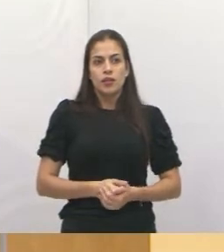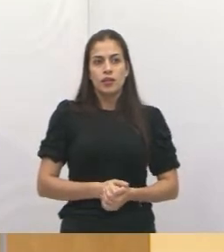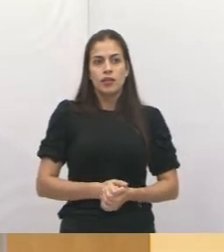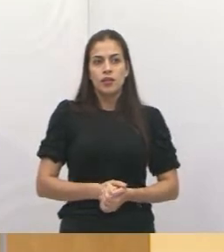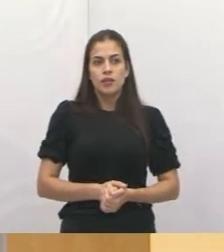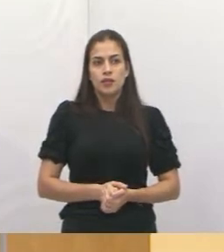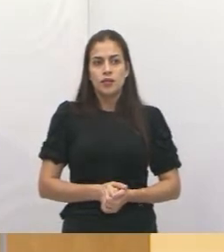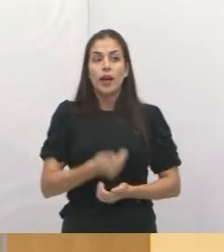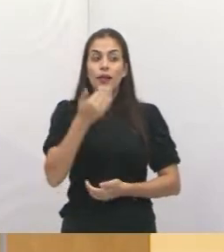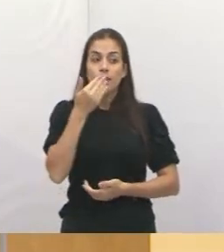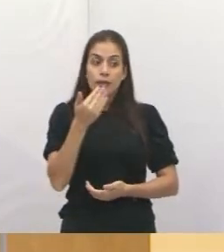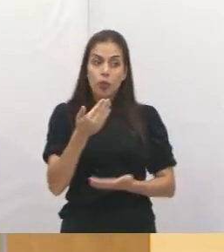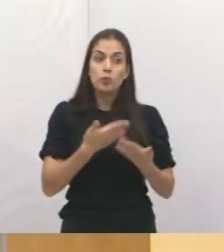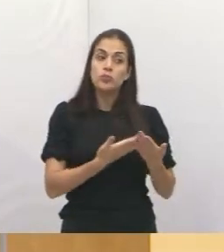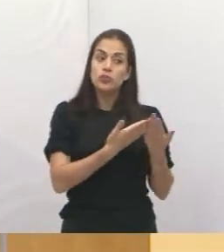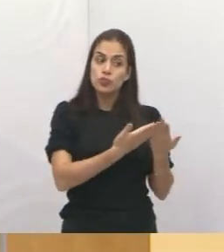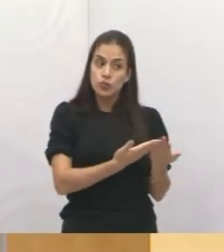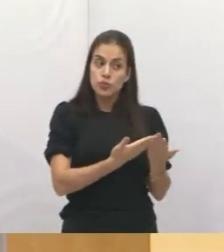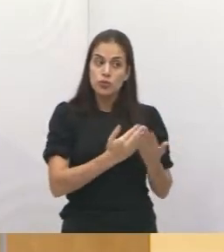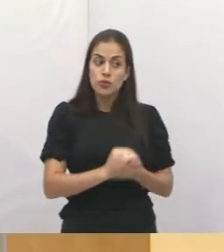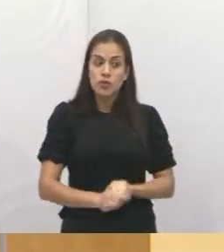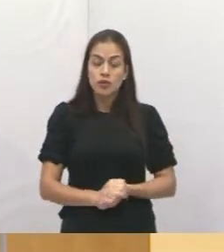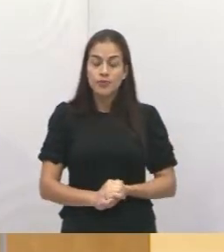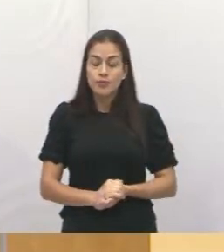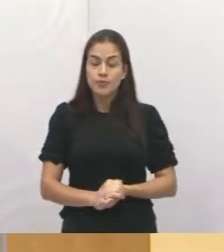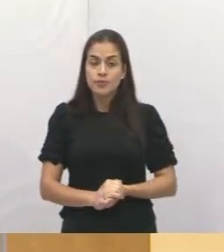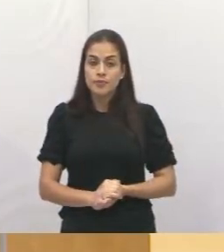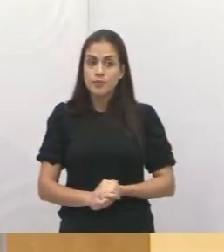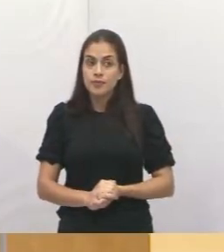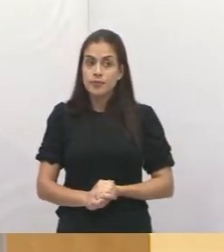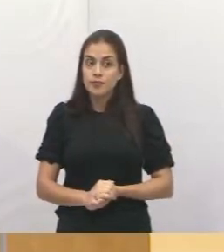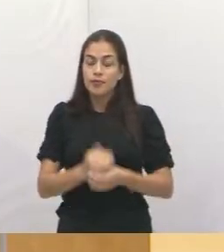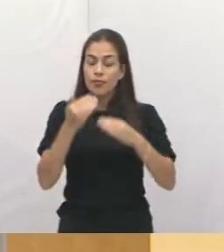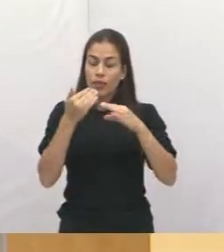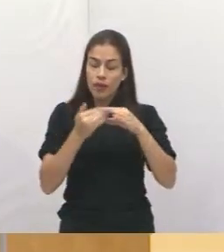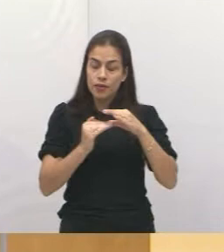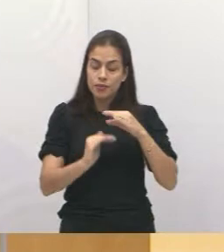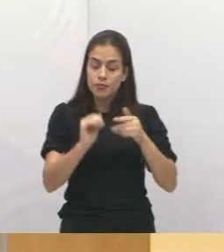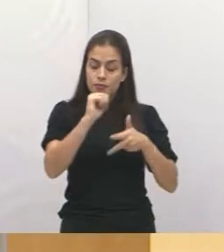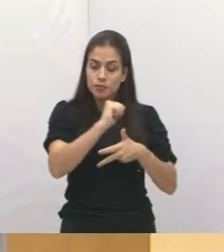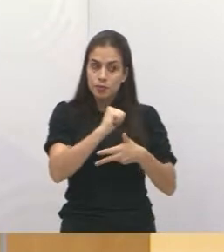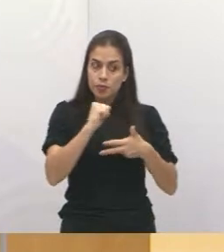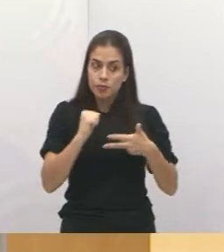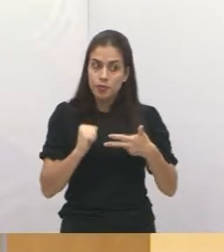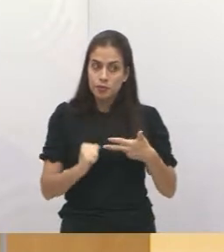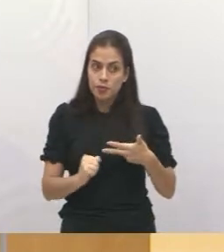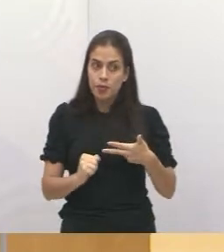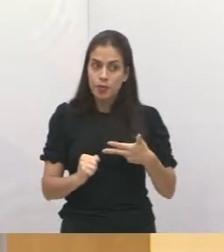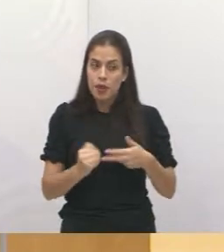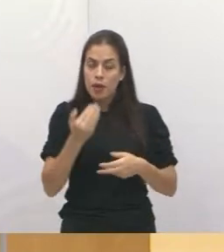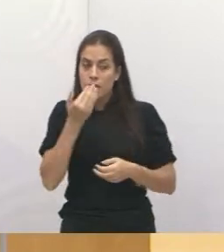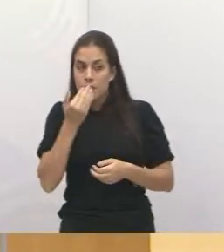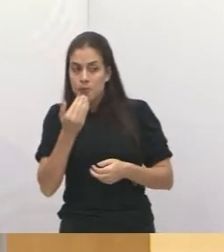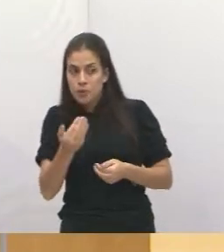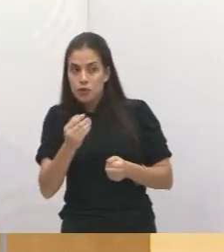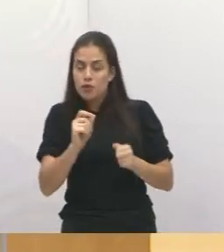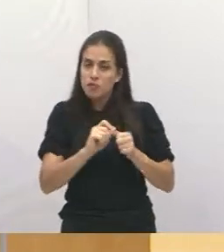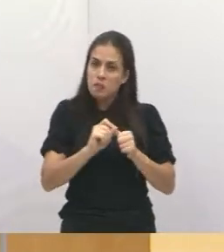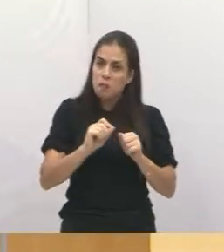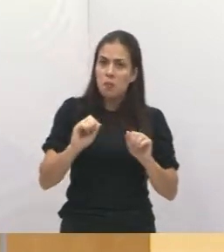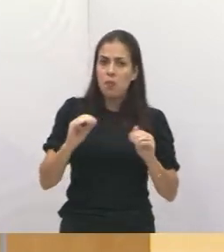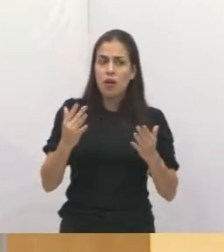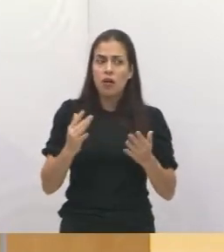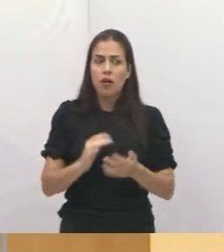Então o pedido aí a gente está mandando aí para o Poder Público, providências. E